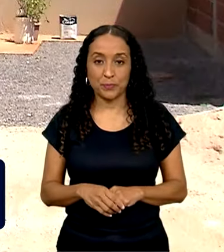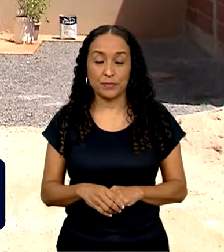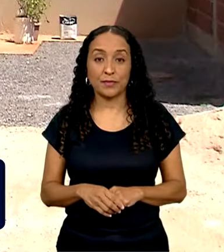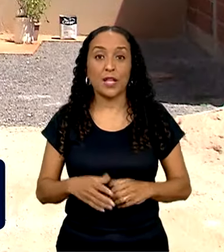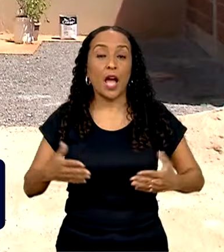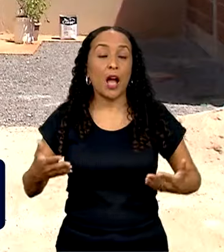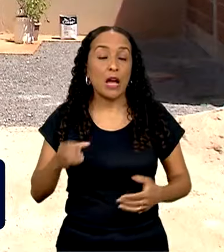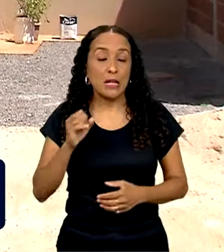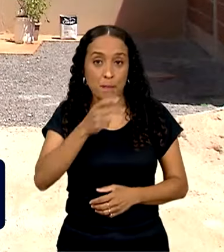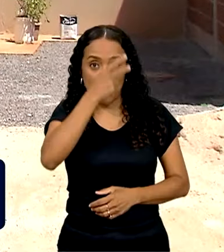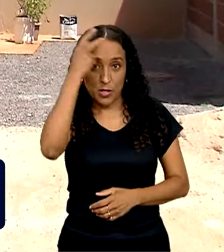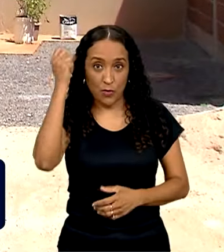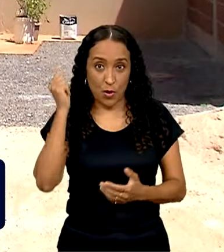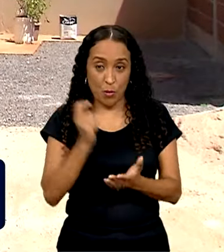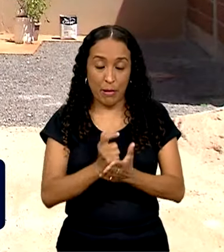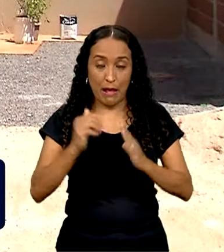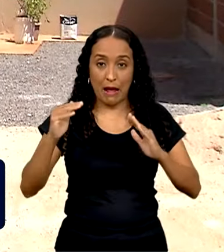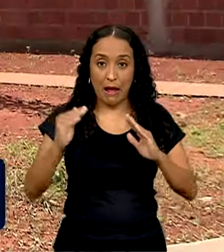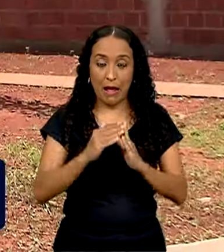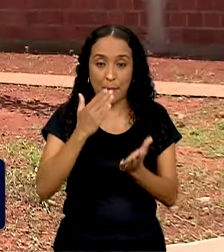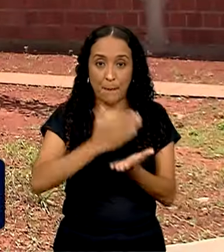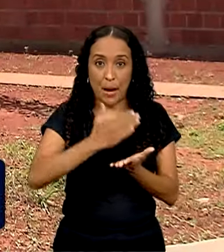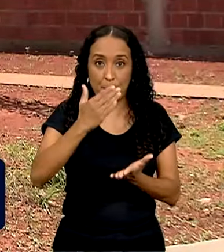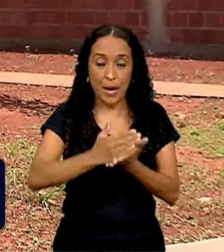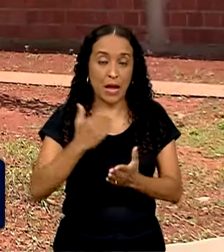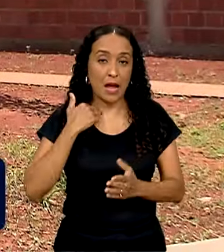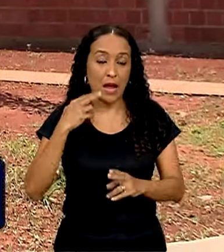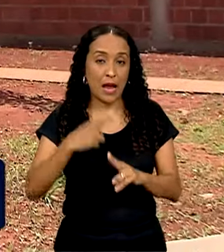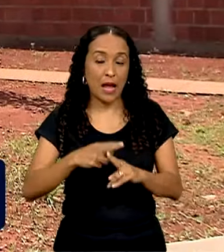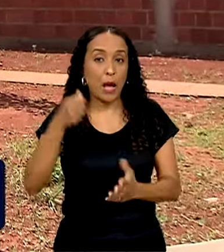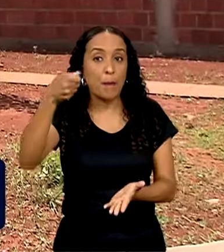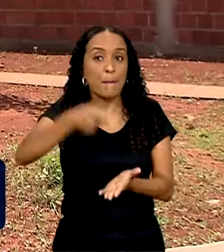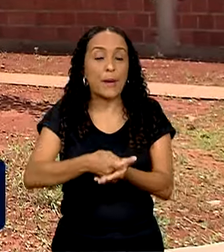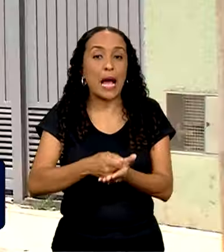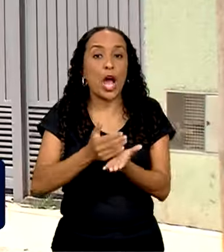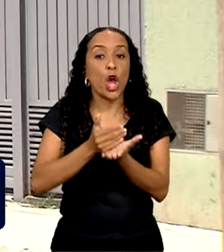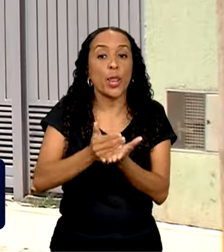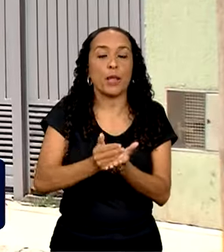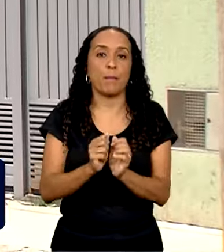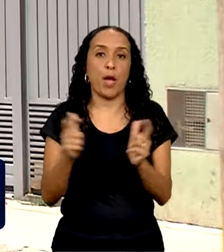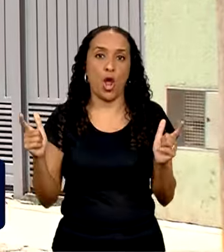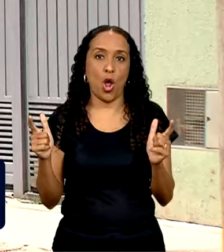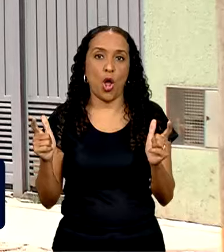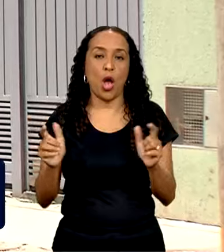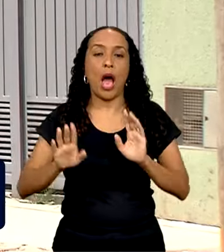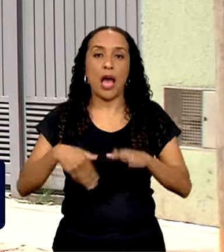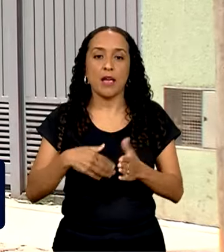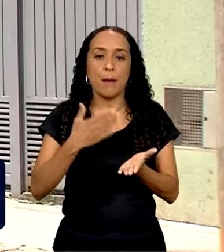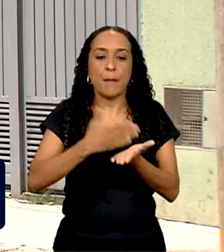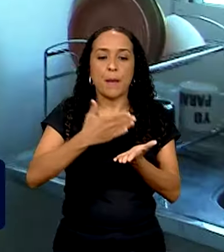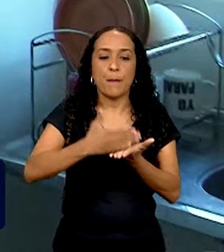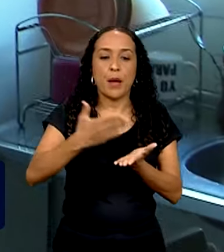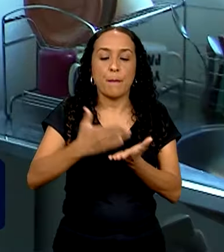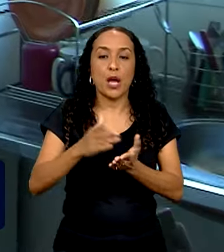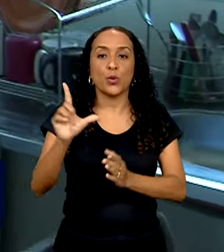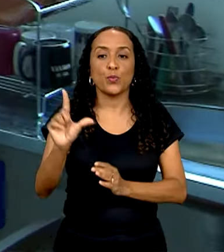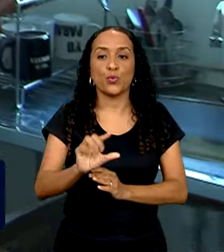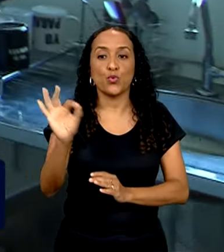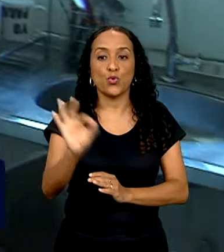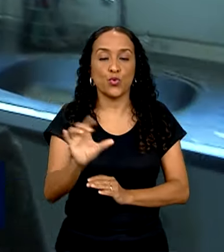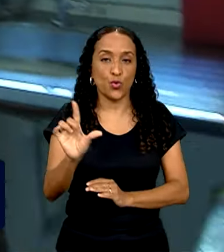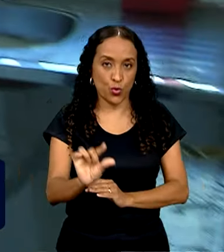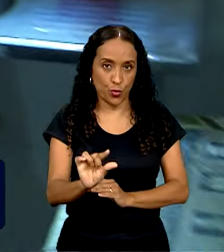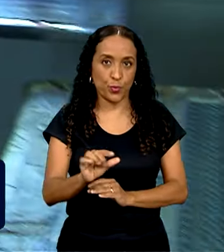Agora, quem for financiar um imóvel pela Caixa vai ter que pagar uma entrada maior. E assim, financiar um percentual mais baixo do